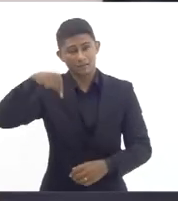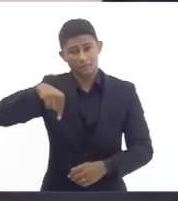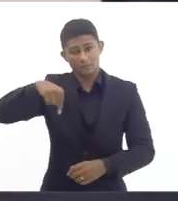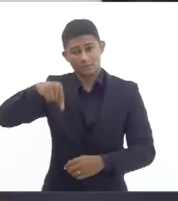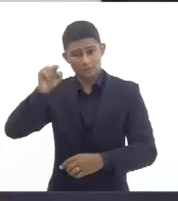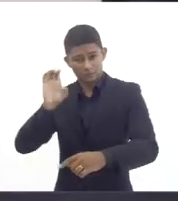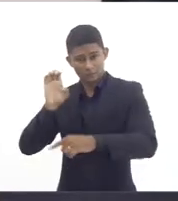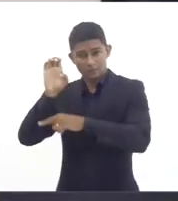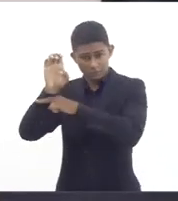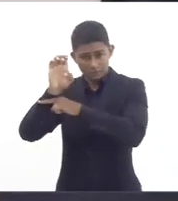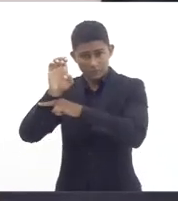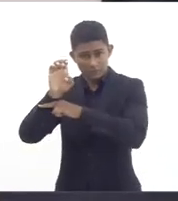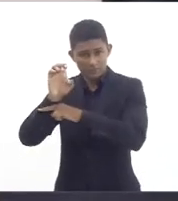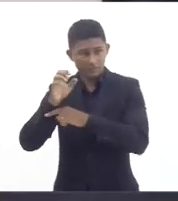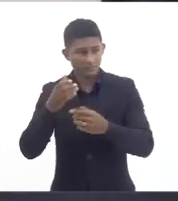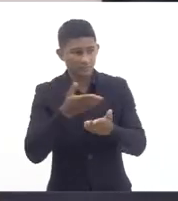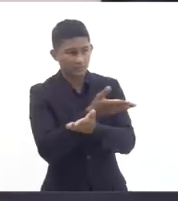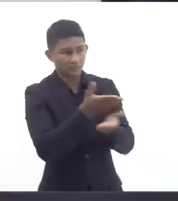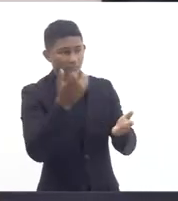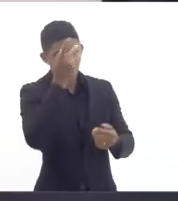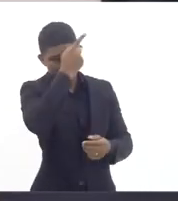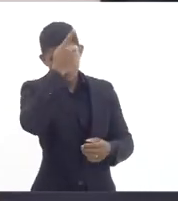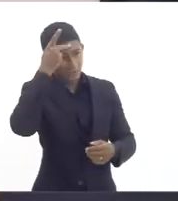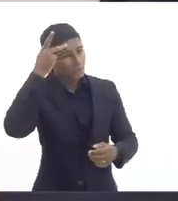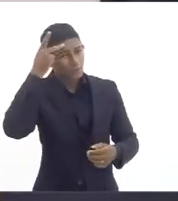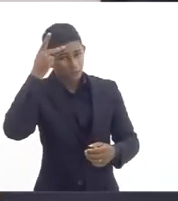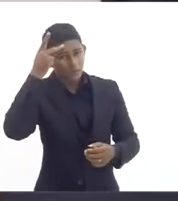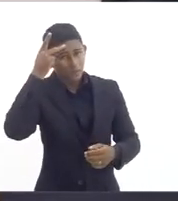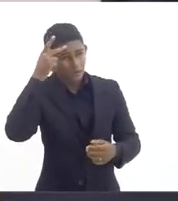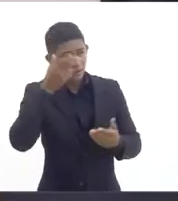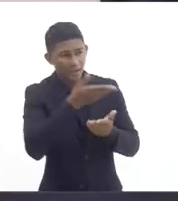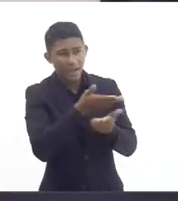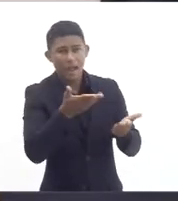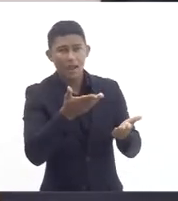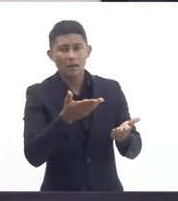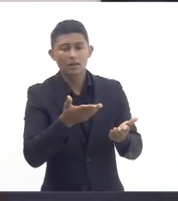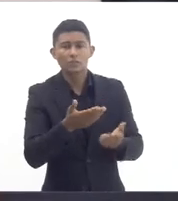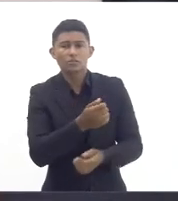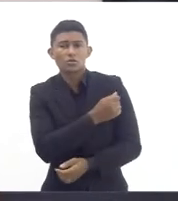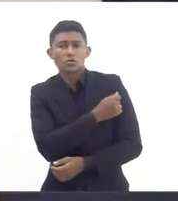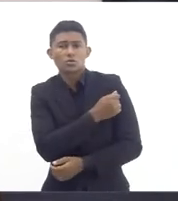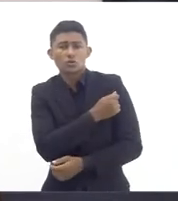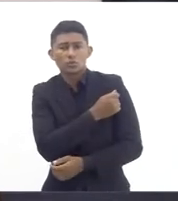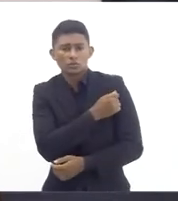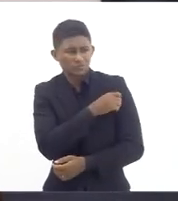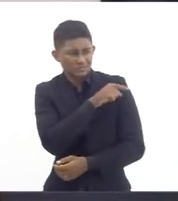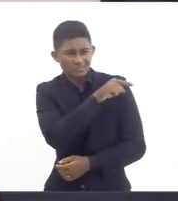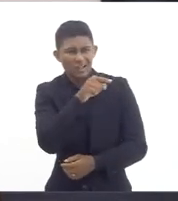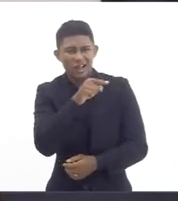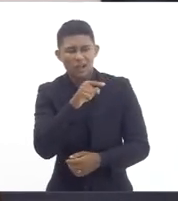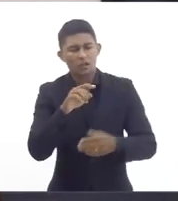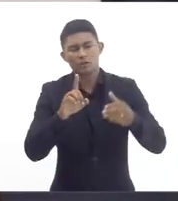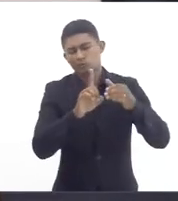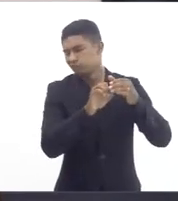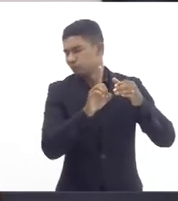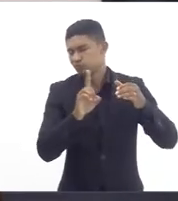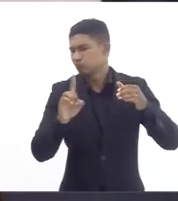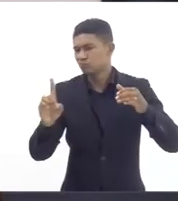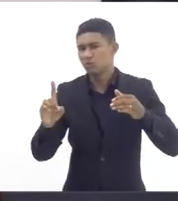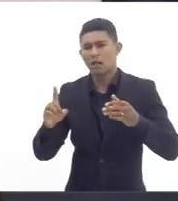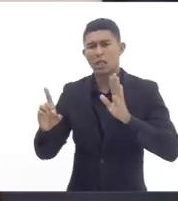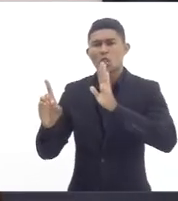formando mão de obra para o tráfico organizado então quando a educação não cumpre a sua função